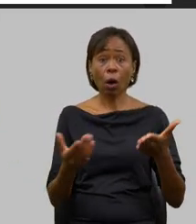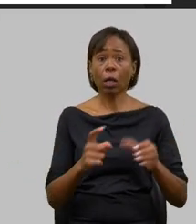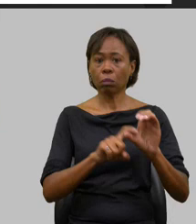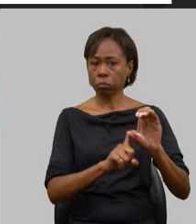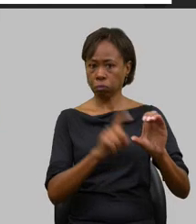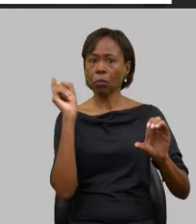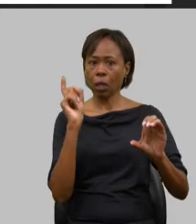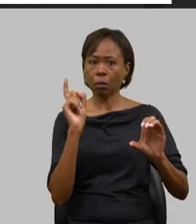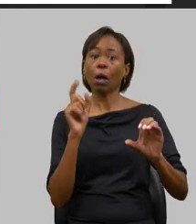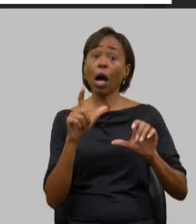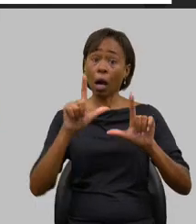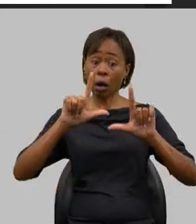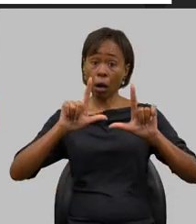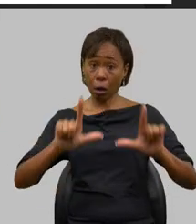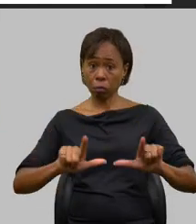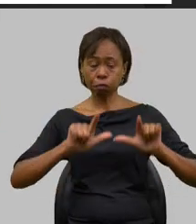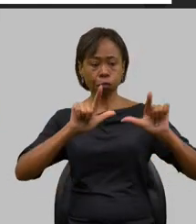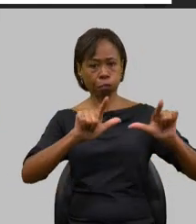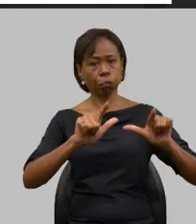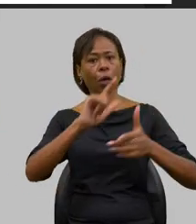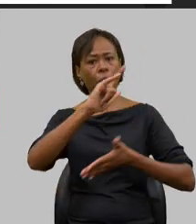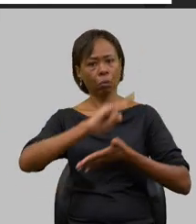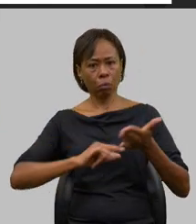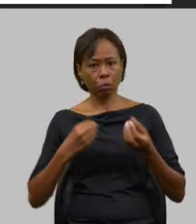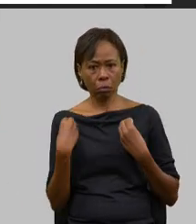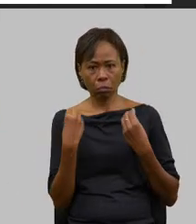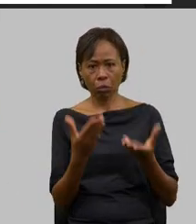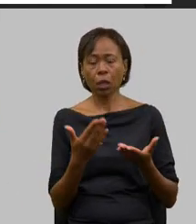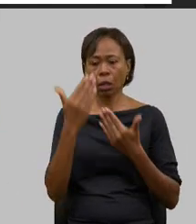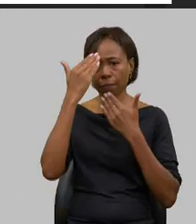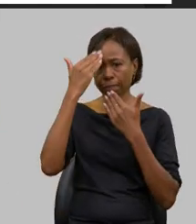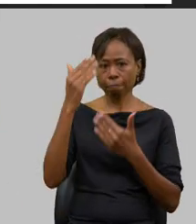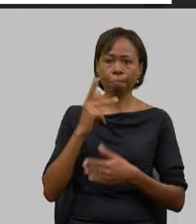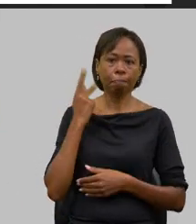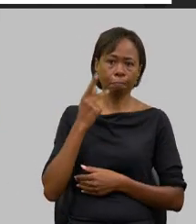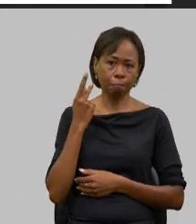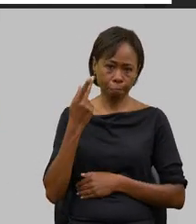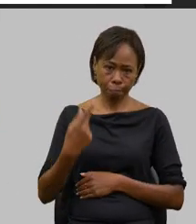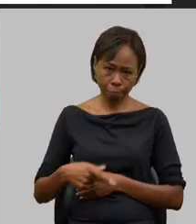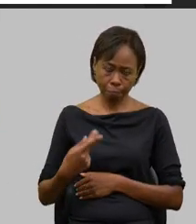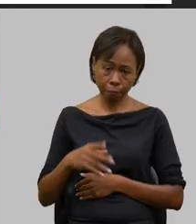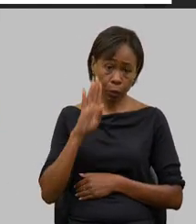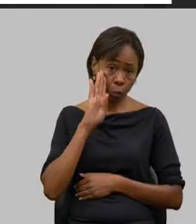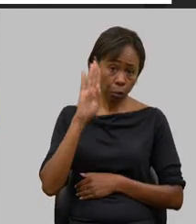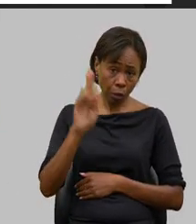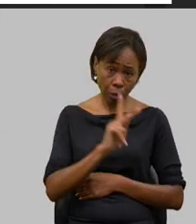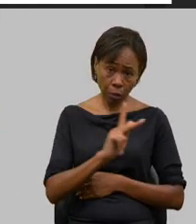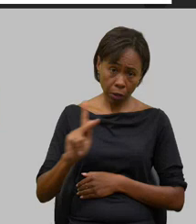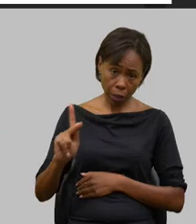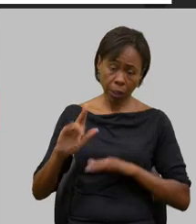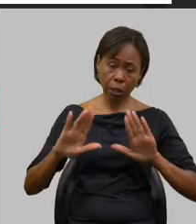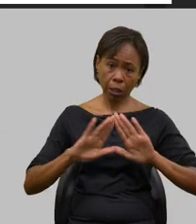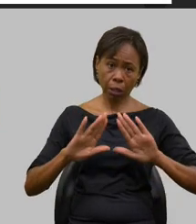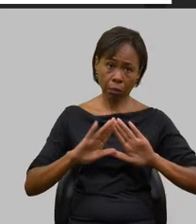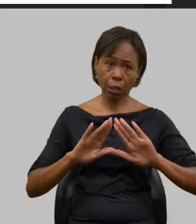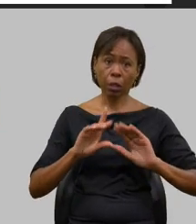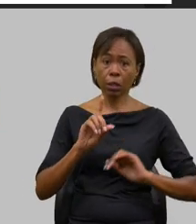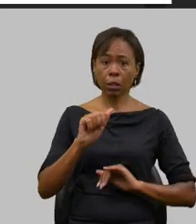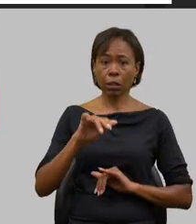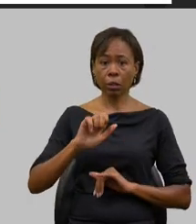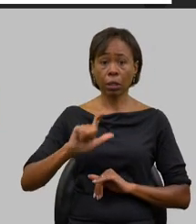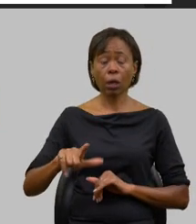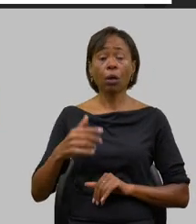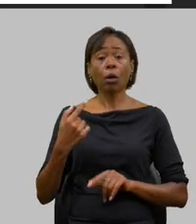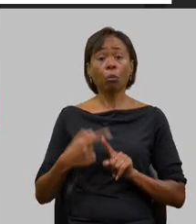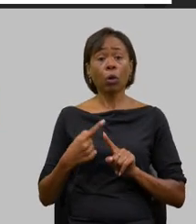agradeço aqui os nossos parlamentares e principalmente o nosso presidente da Assembleia Tadeuzin um